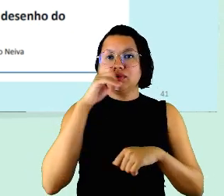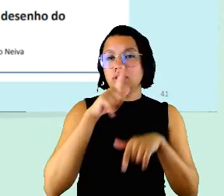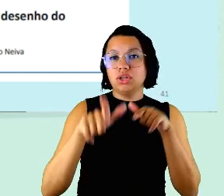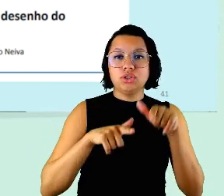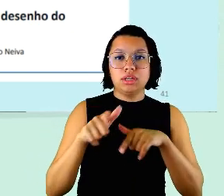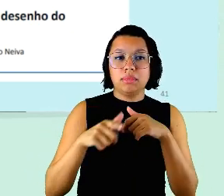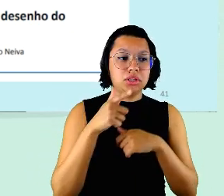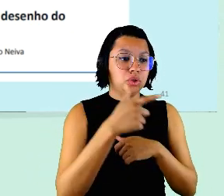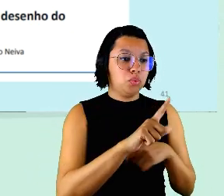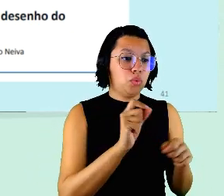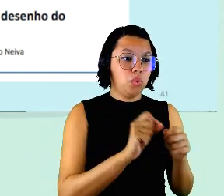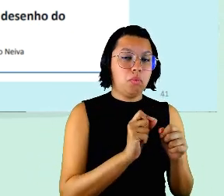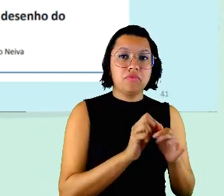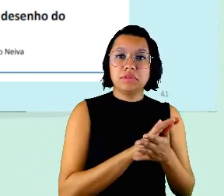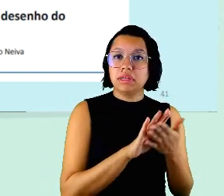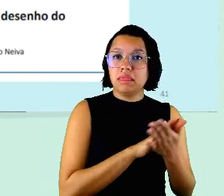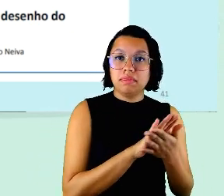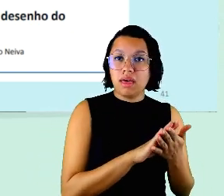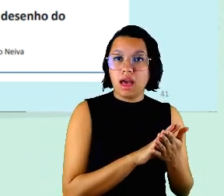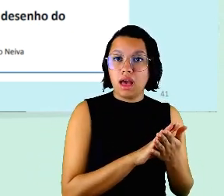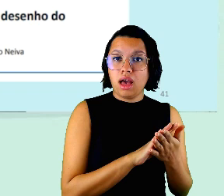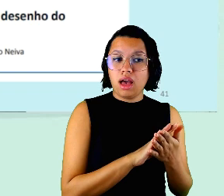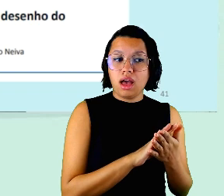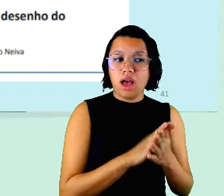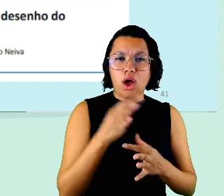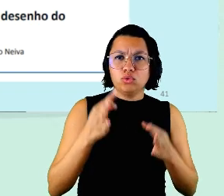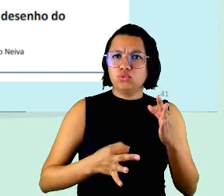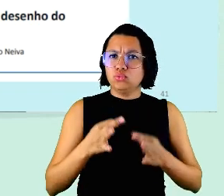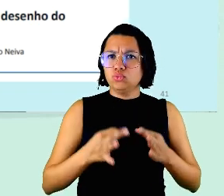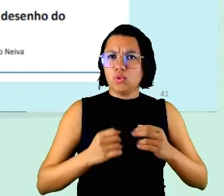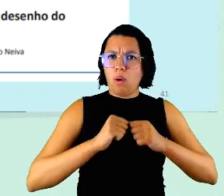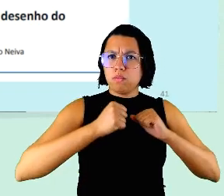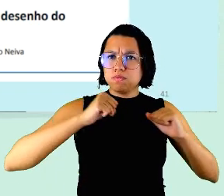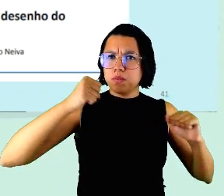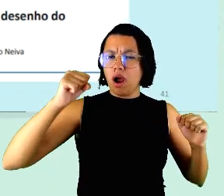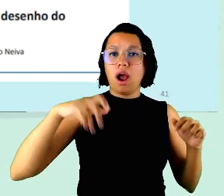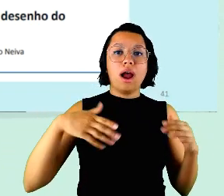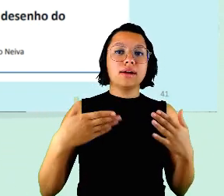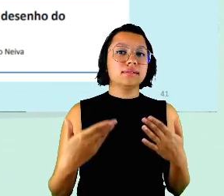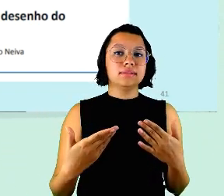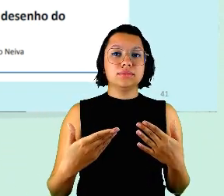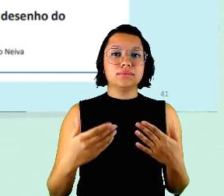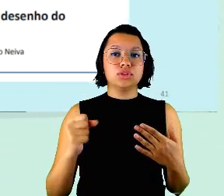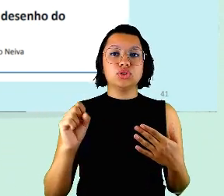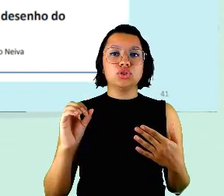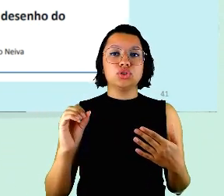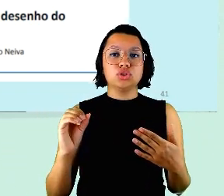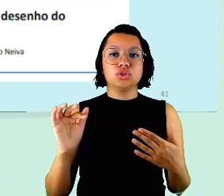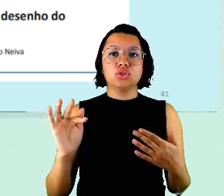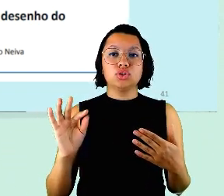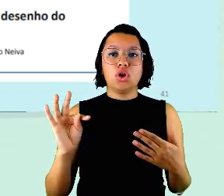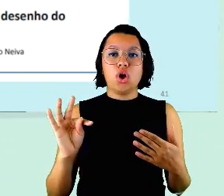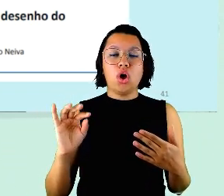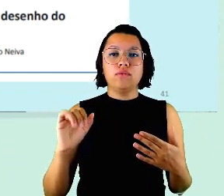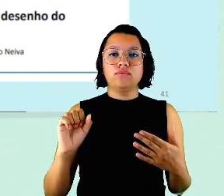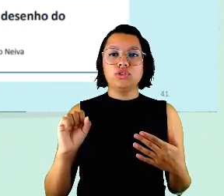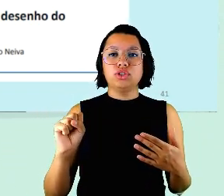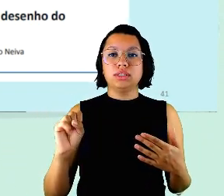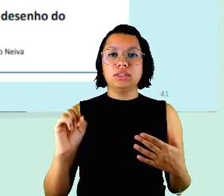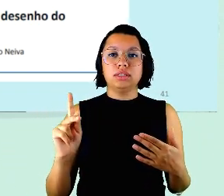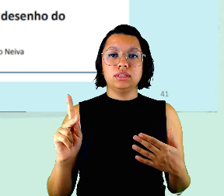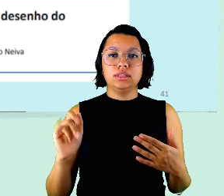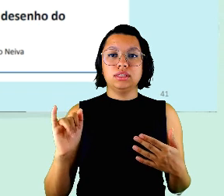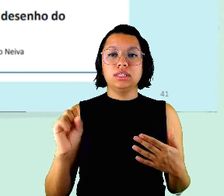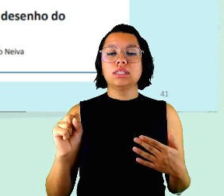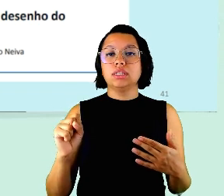fazendo nada o tamanho da injustiça aumenta então as soft skills das pessoas as habilidades sócio